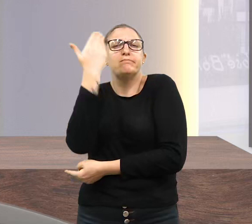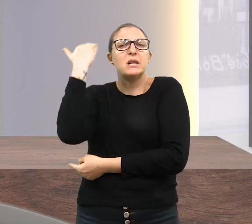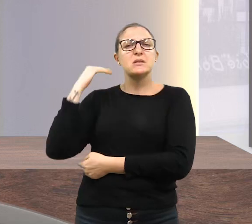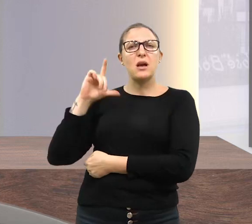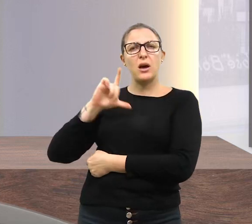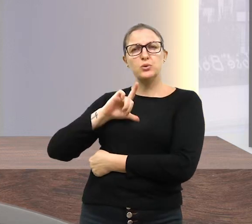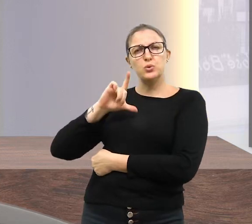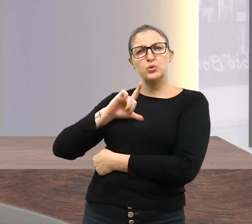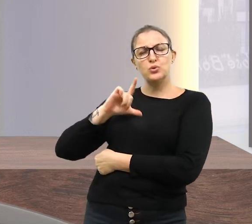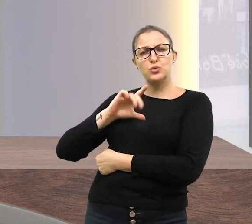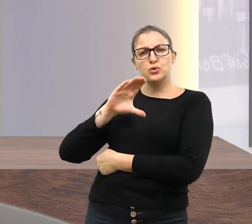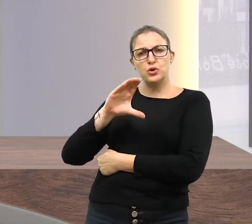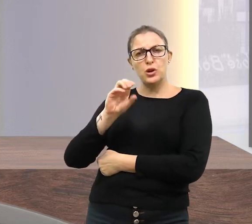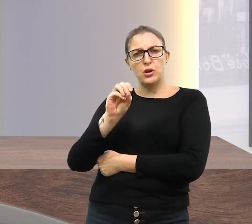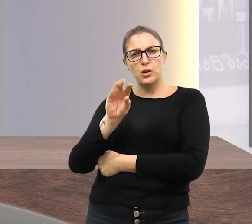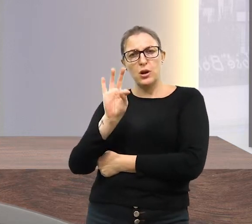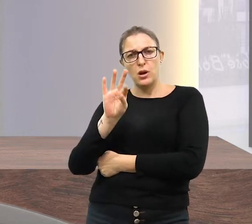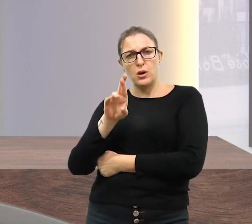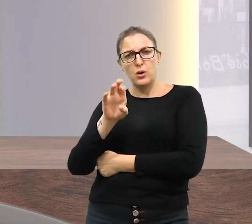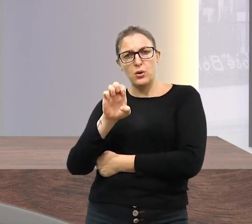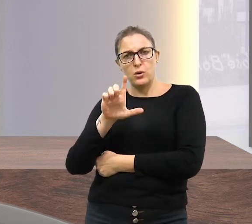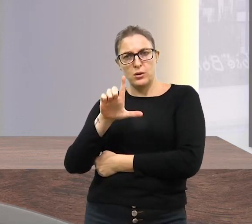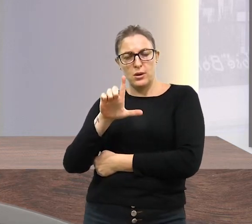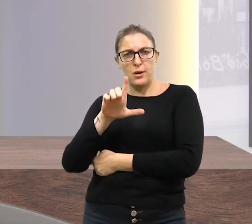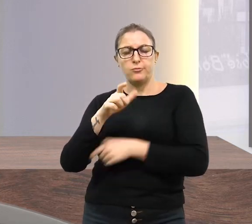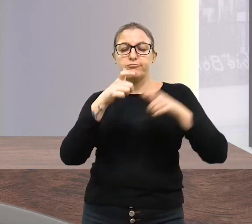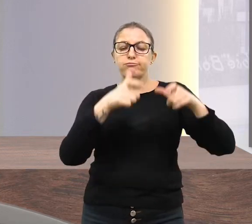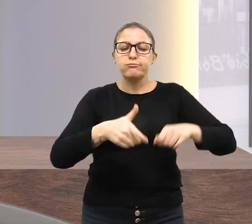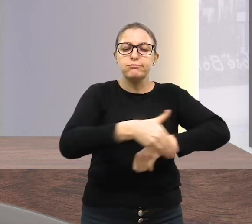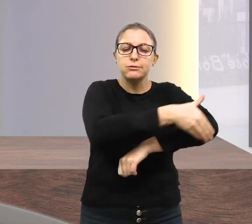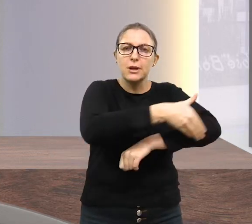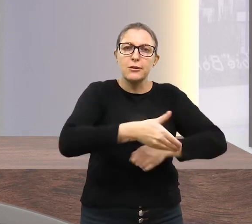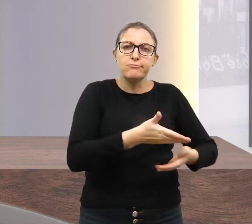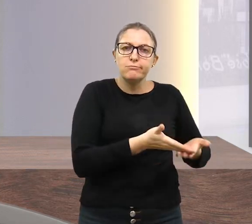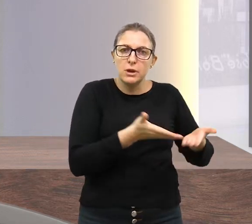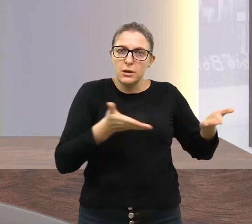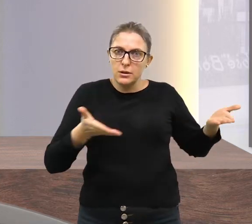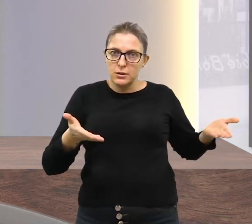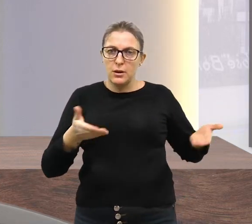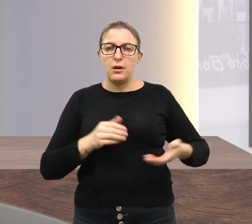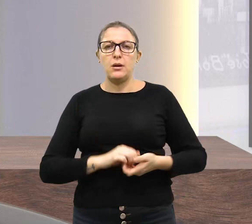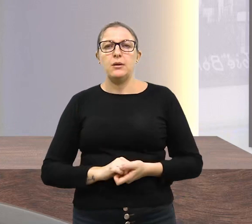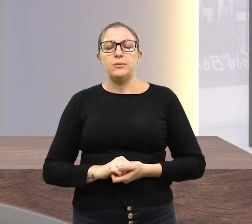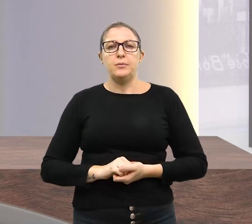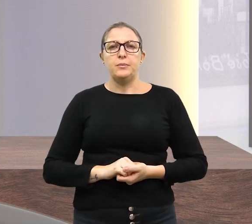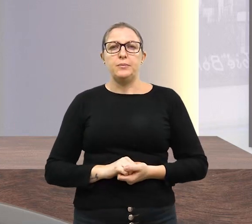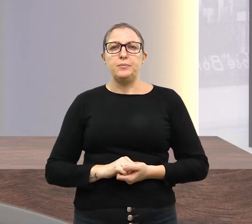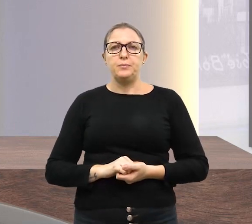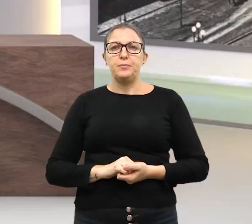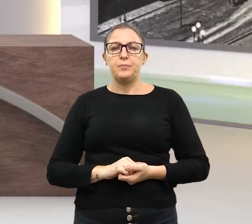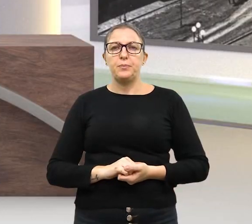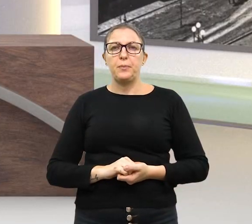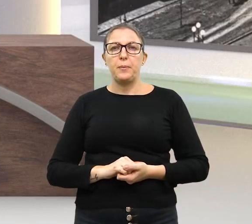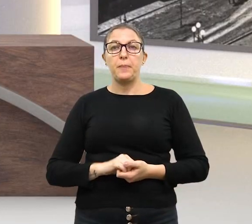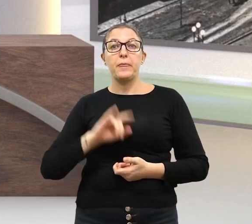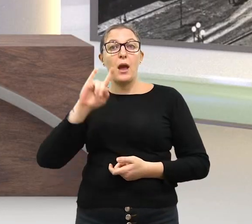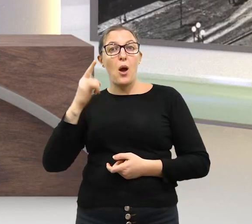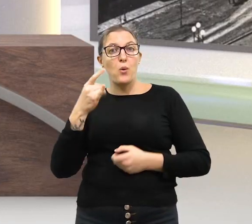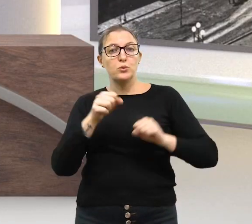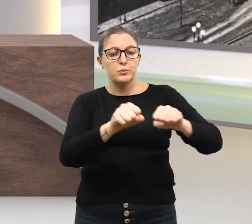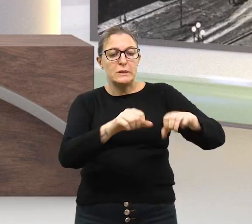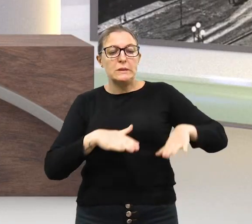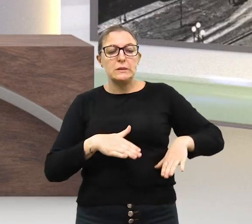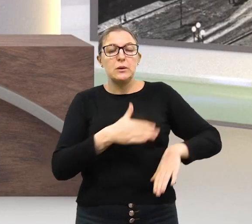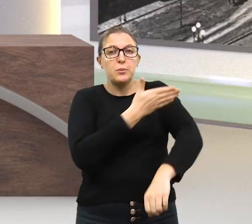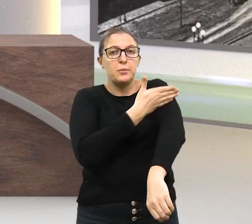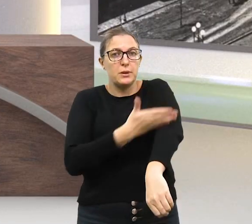fica localizada na rua Júlio Trombini, nº 634, antiga Fundação Cotrel. Na última sessão